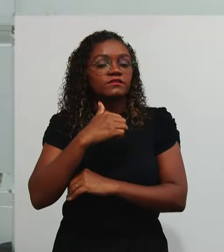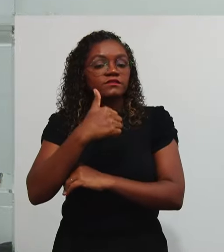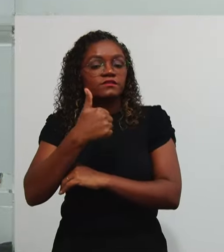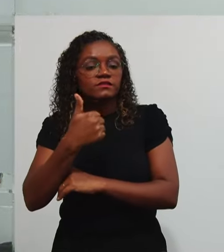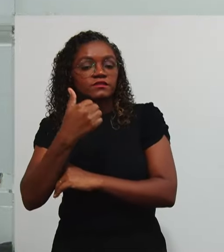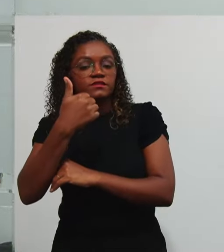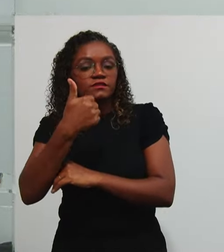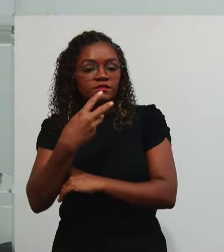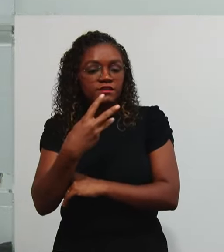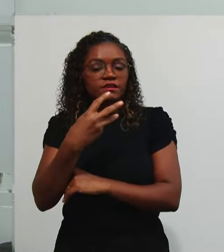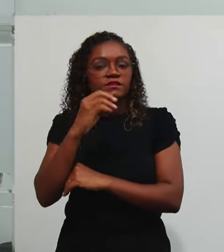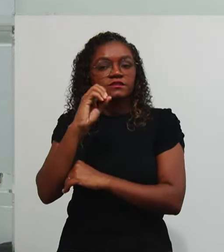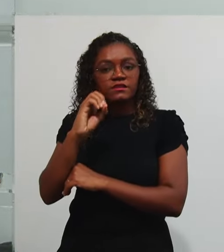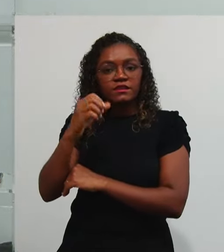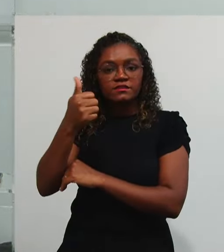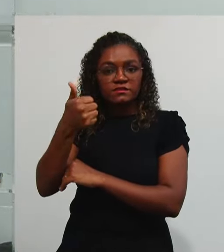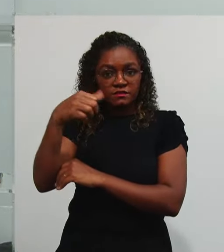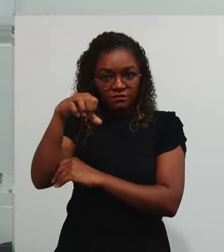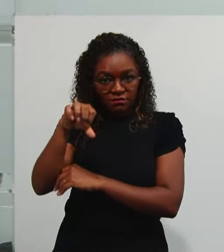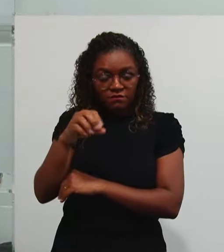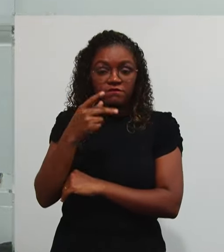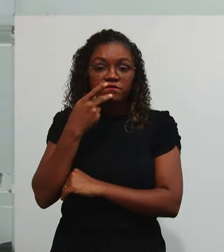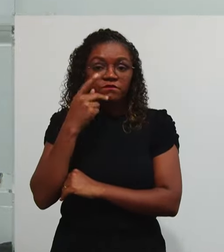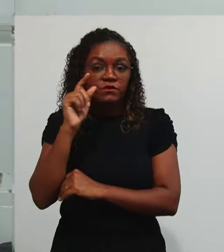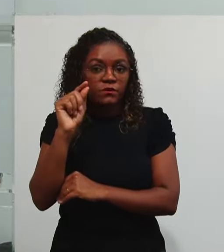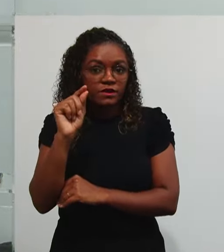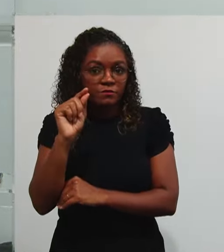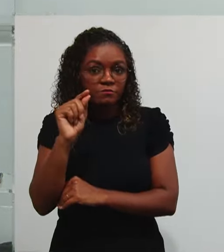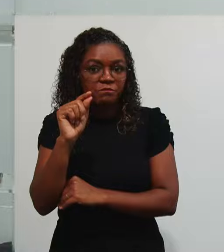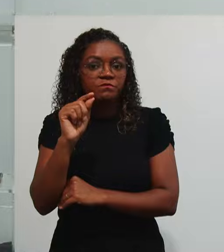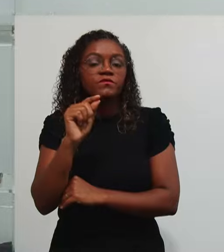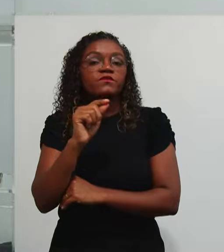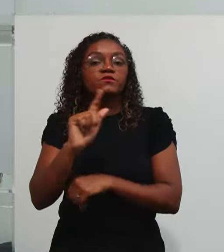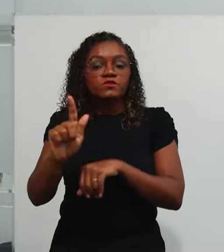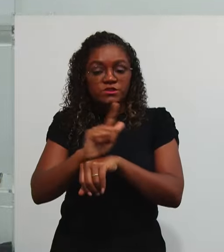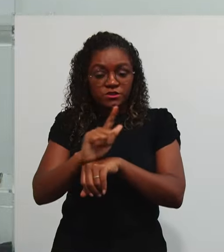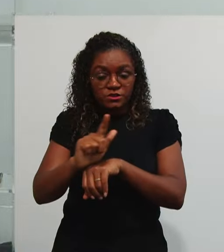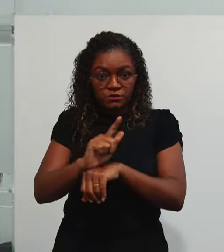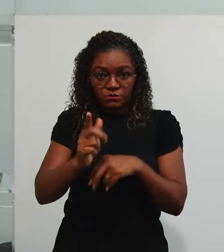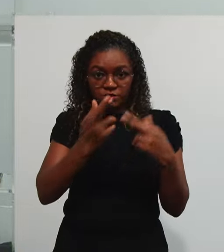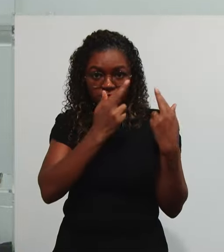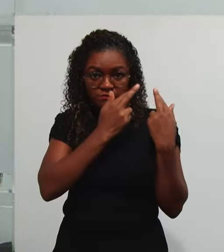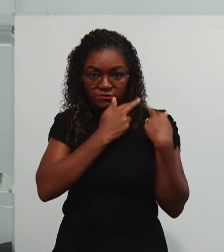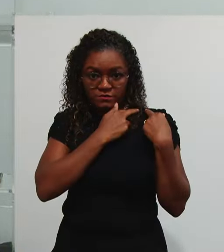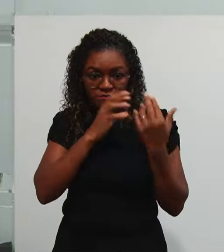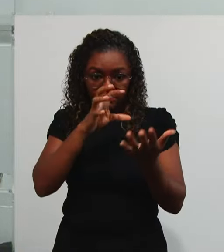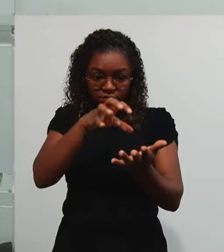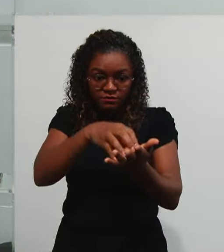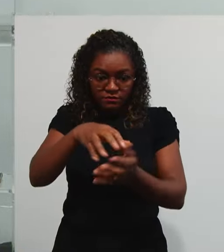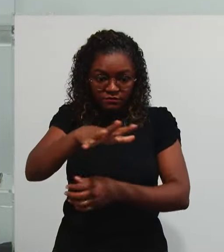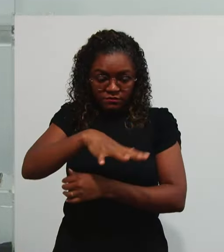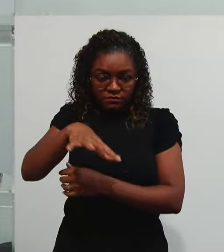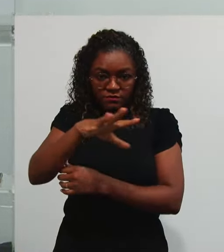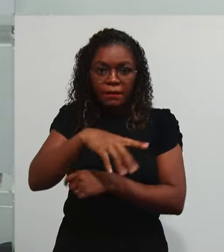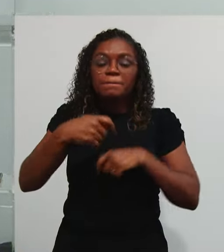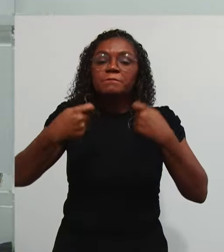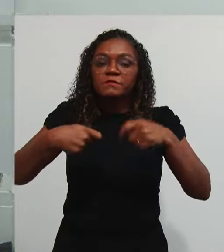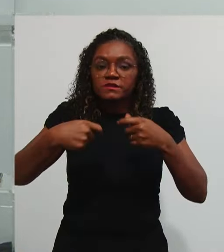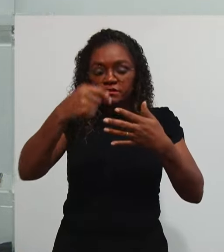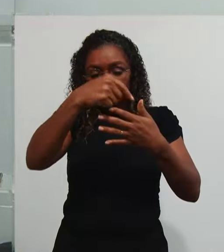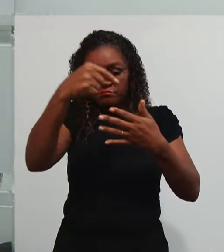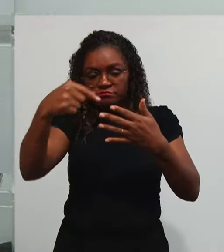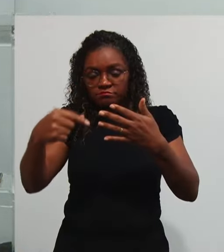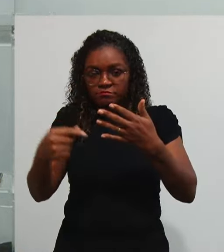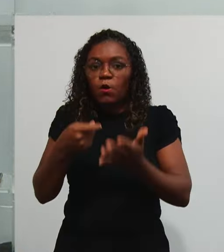O gestor Responsável Por aquela Organização Precisa A aplicar Os princípios Da prestação De